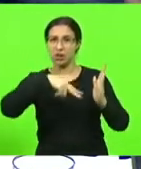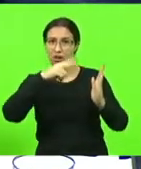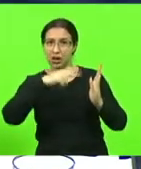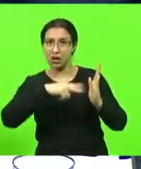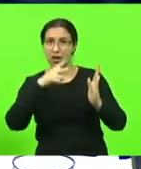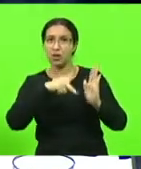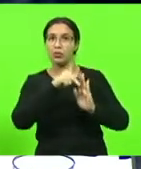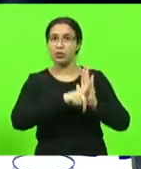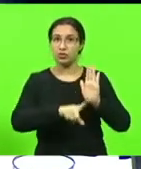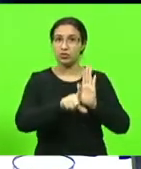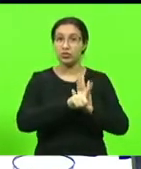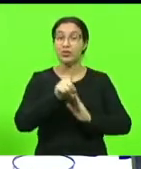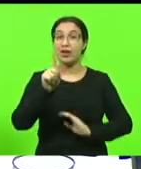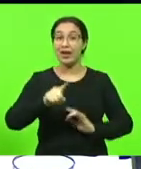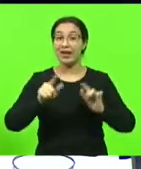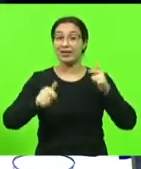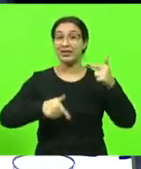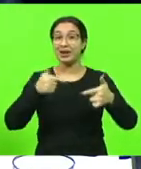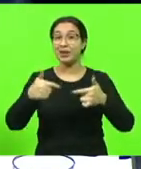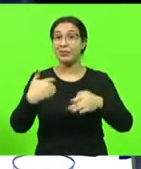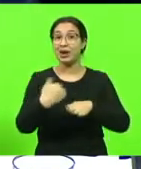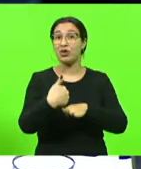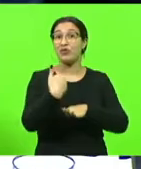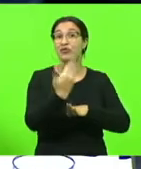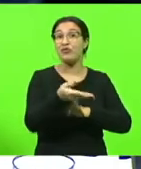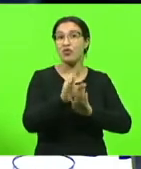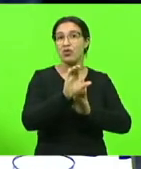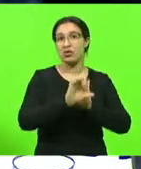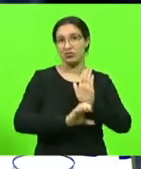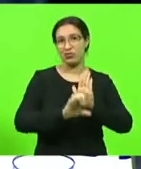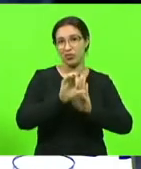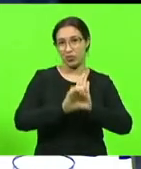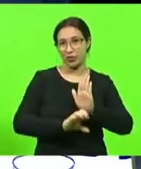é como atividade extracurricular.